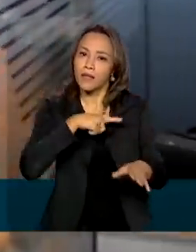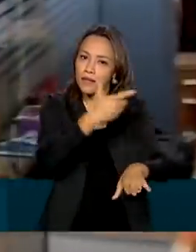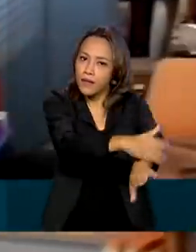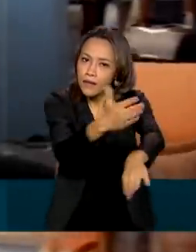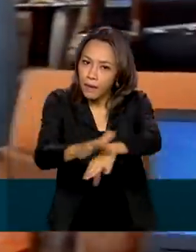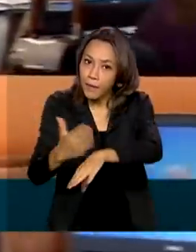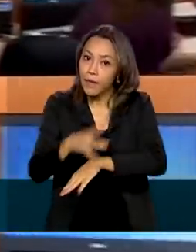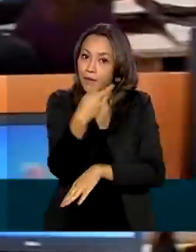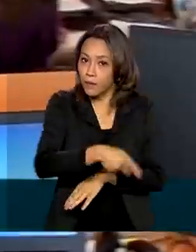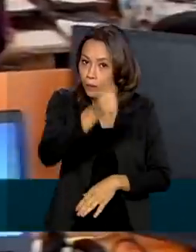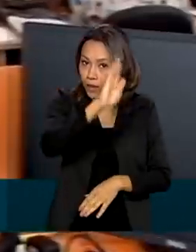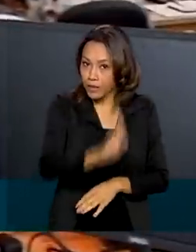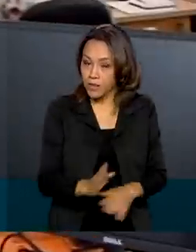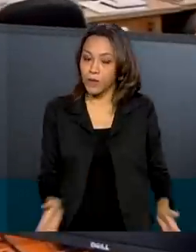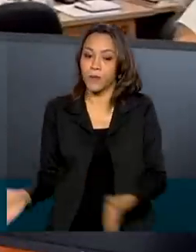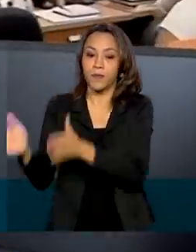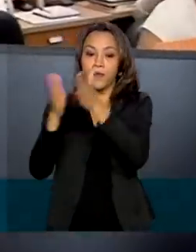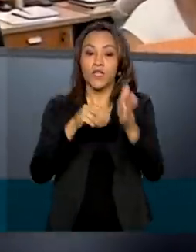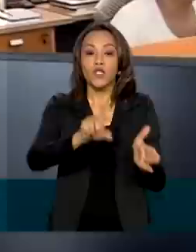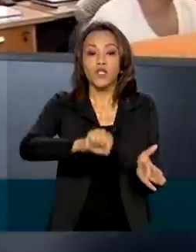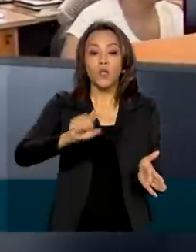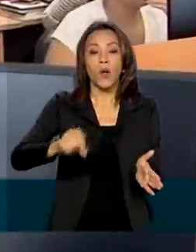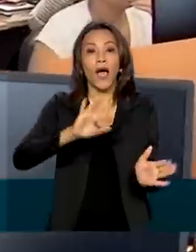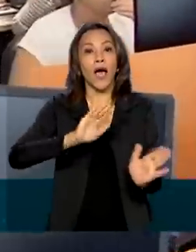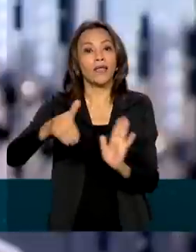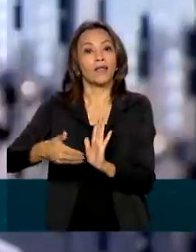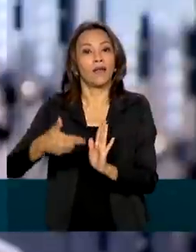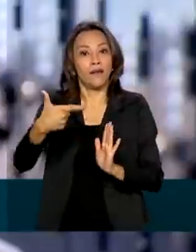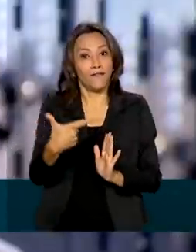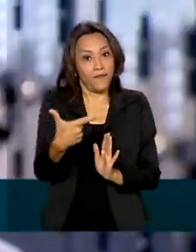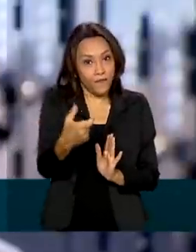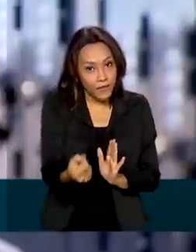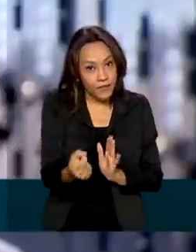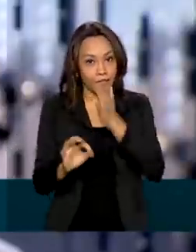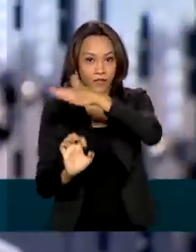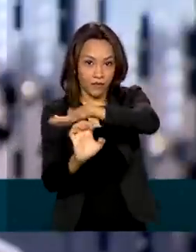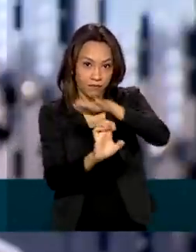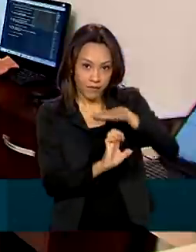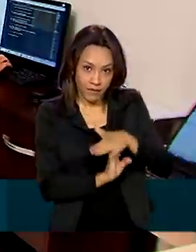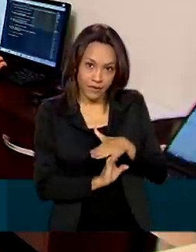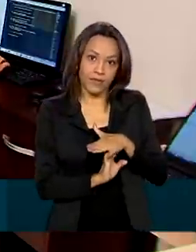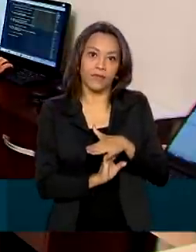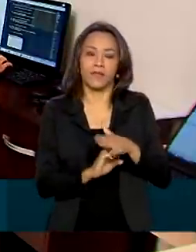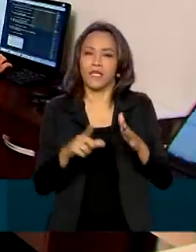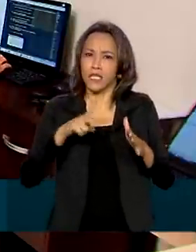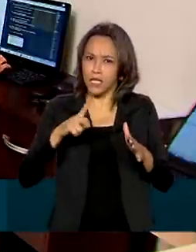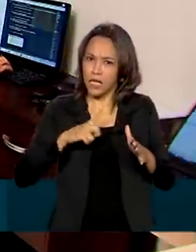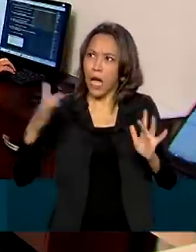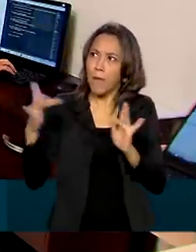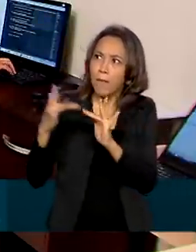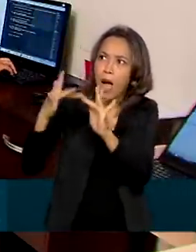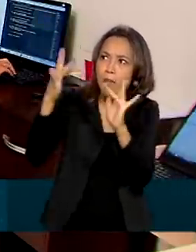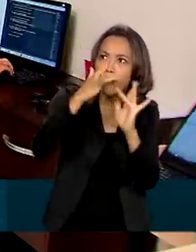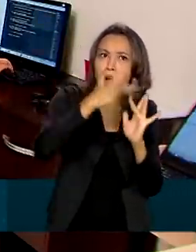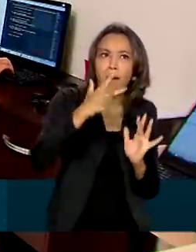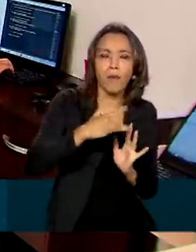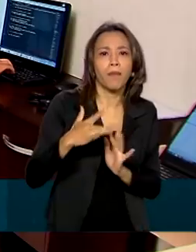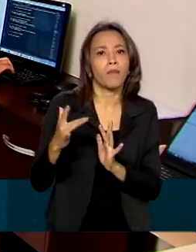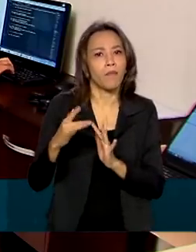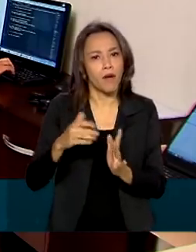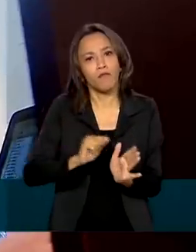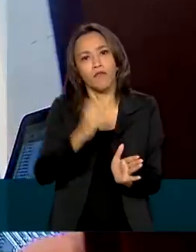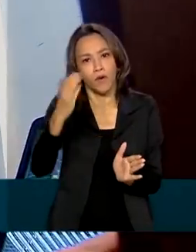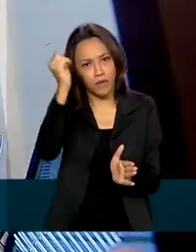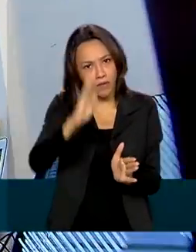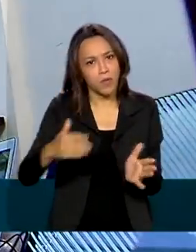seleciona até 20 startups com potencial de internacionalização, que terão acesso a várias atividades no